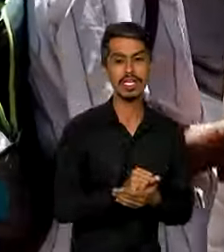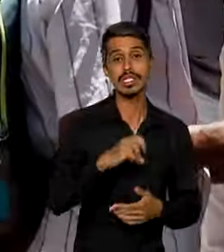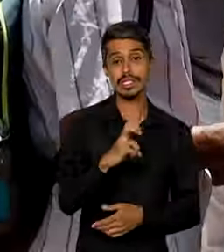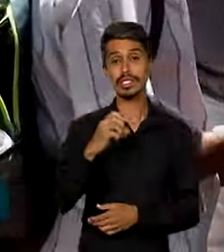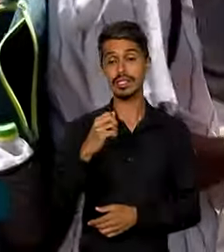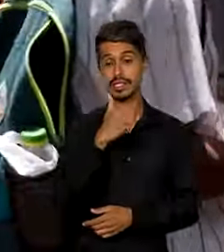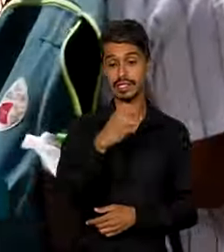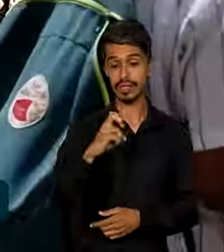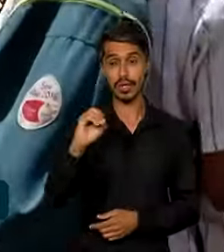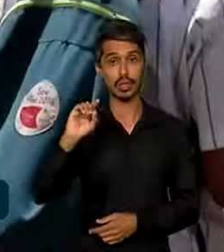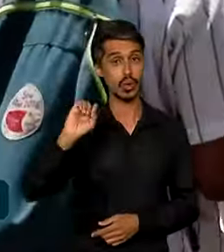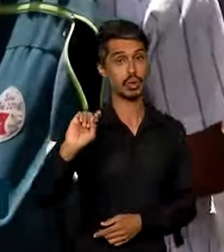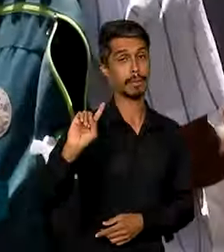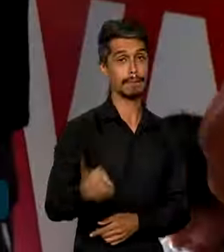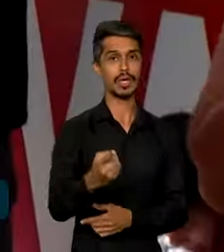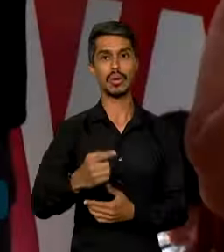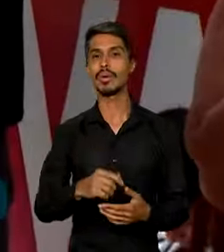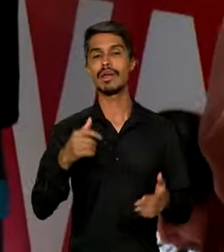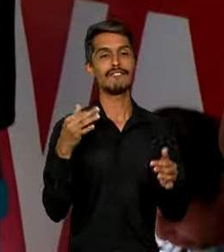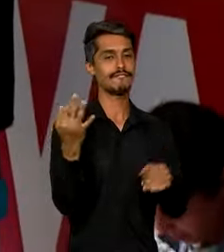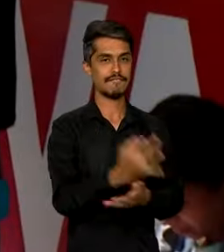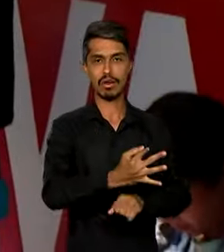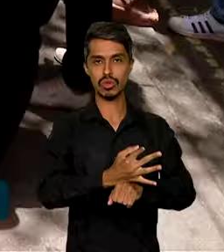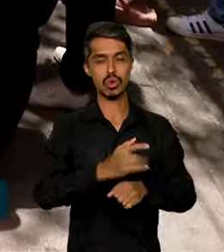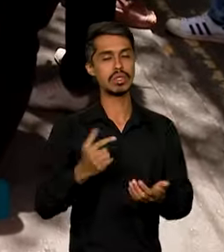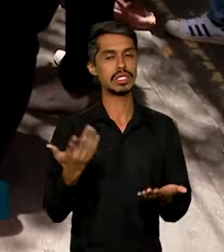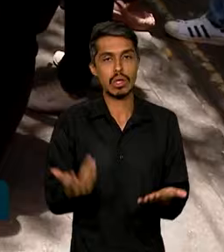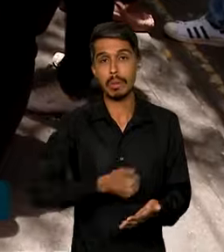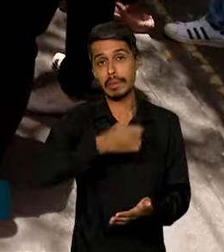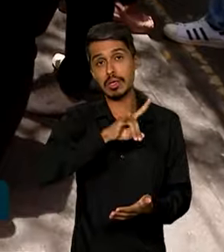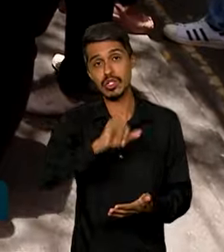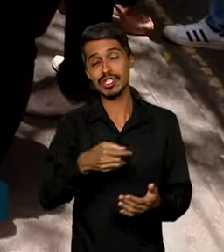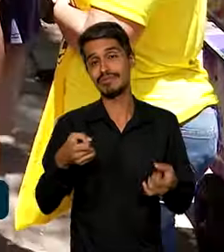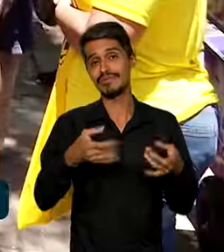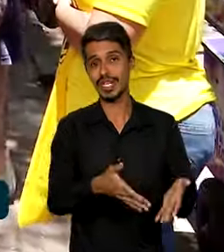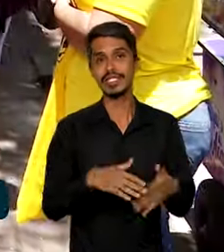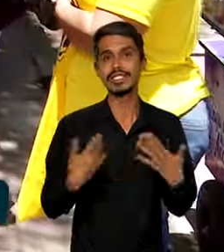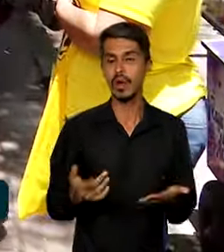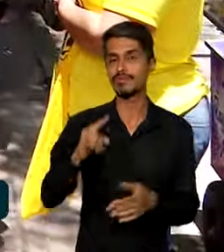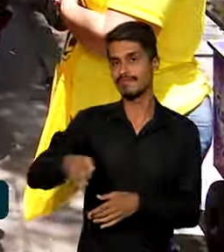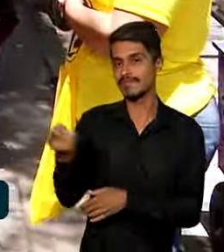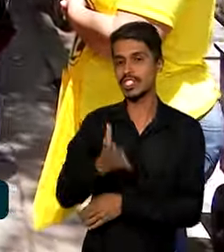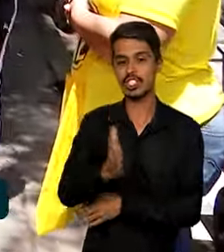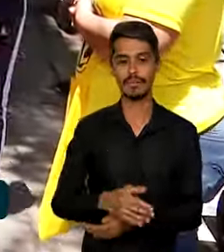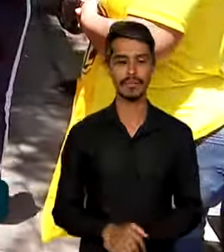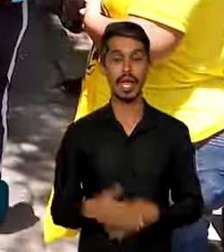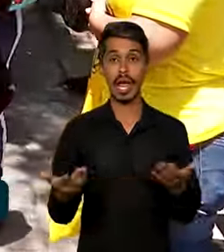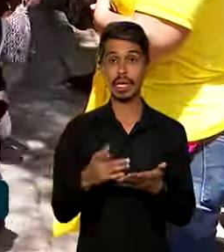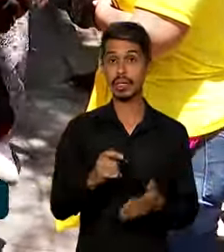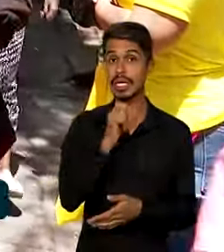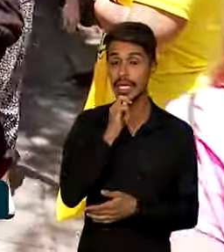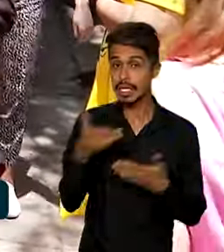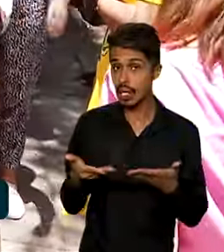não compareceram no primeiro dia e já estão eliminados. Agora, os 72% de alunos que ainda estão no